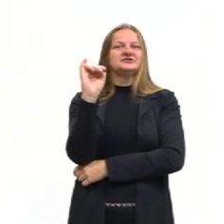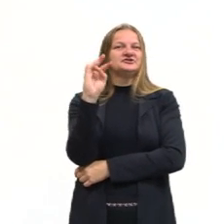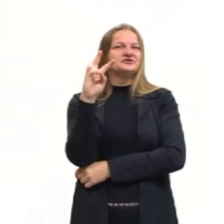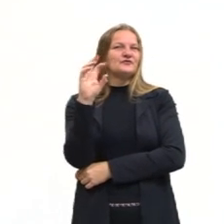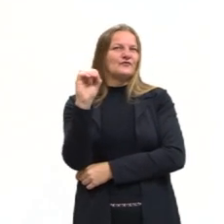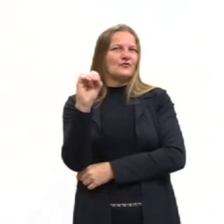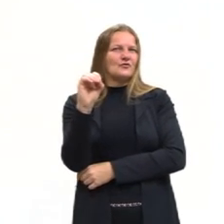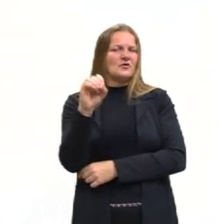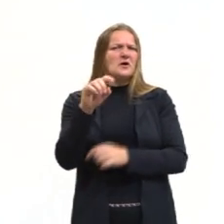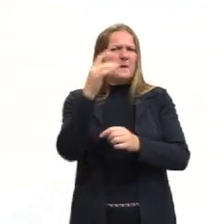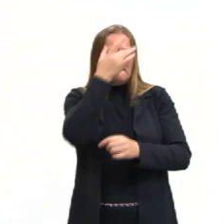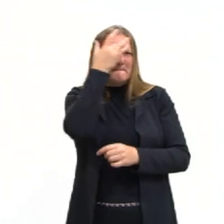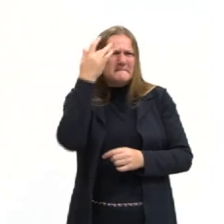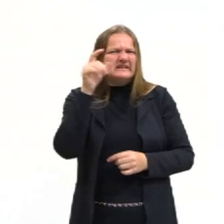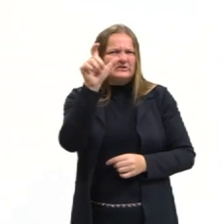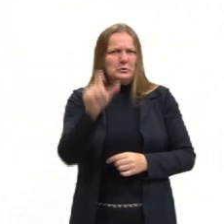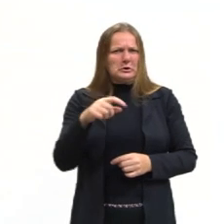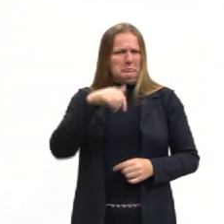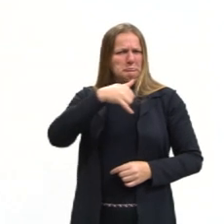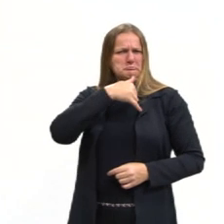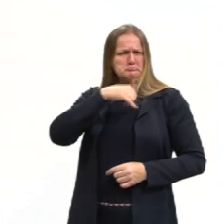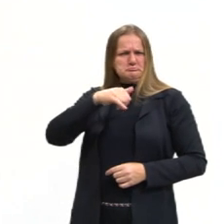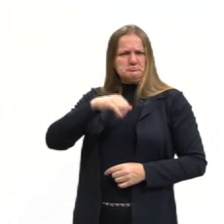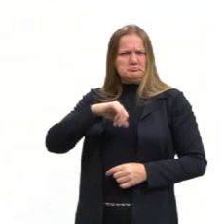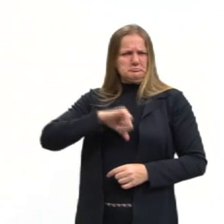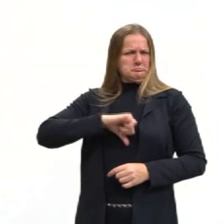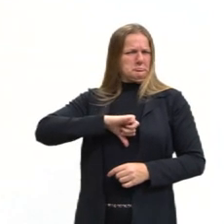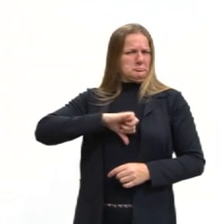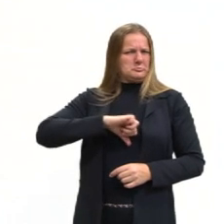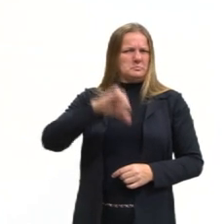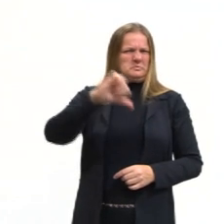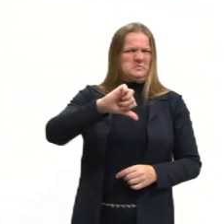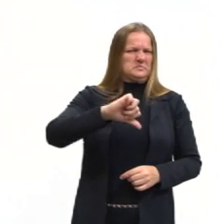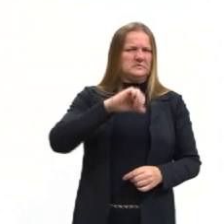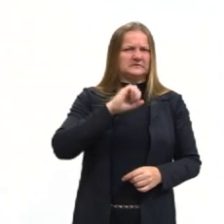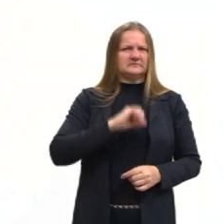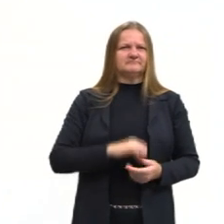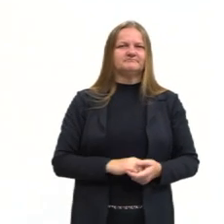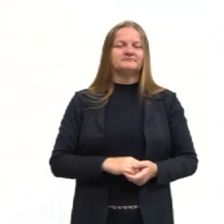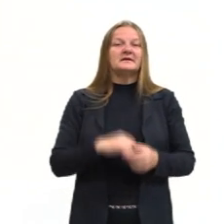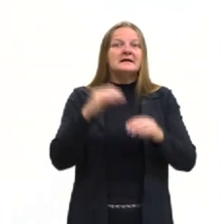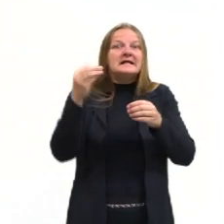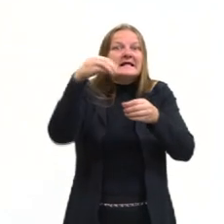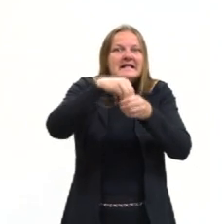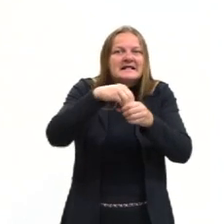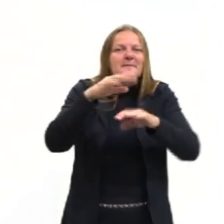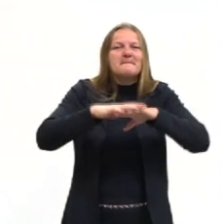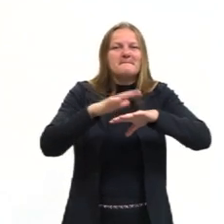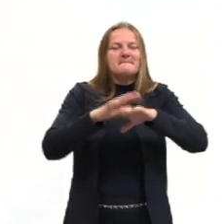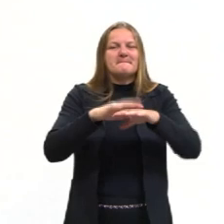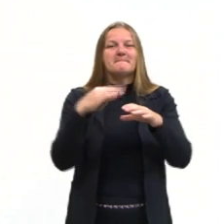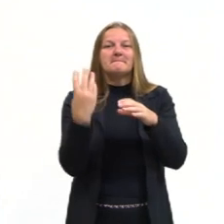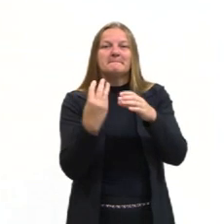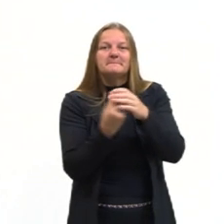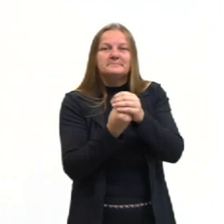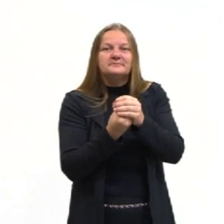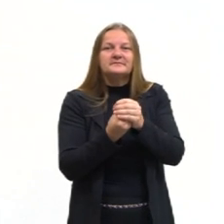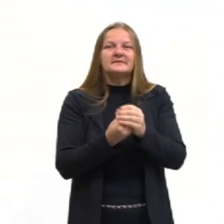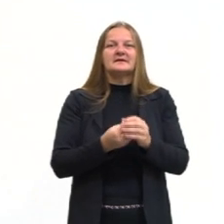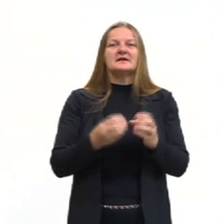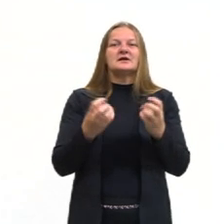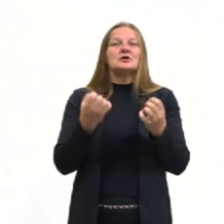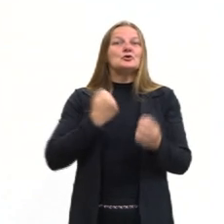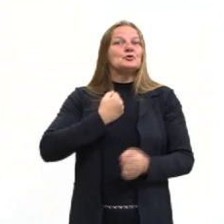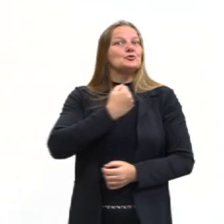me referindo a pessoas? Na verdade, não. Na matemática, nosso objeto de estudo, dentro da teoria de conjuntos, nós estudamos o quê?